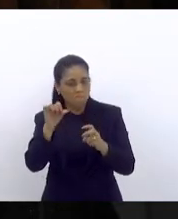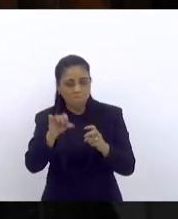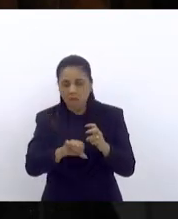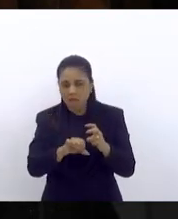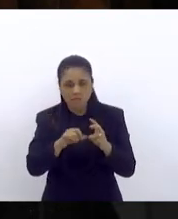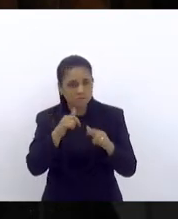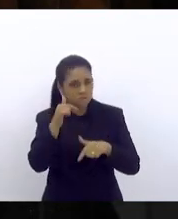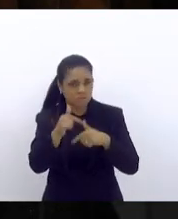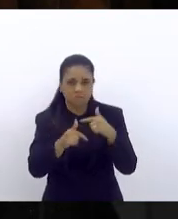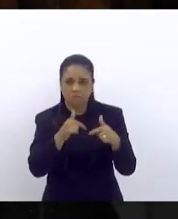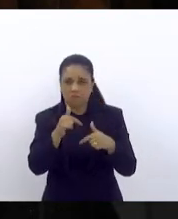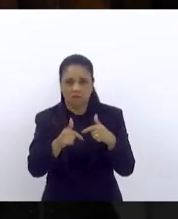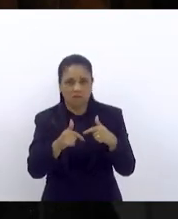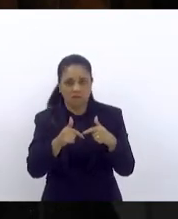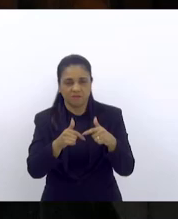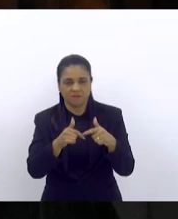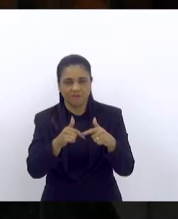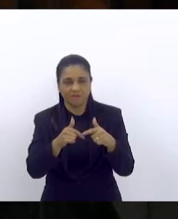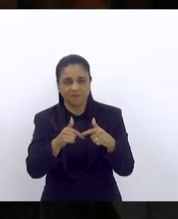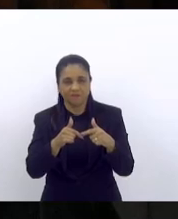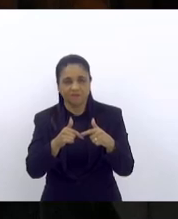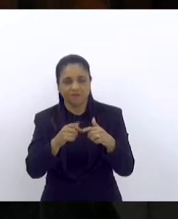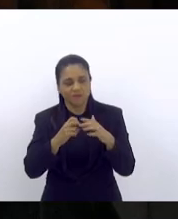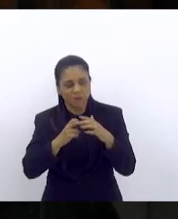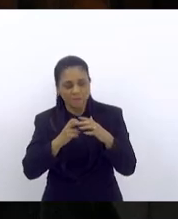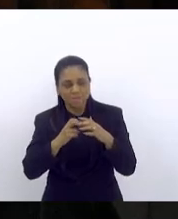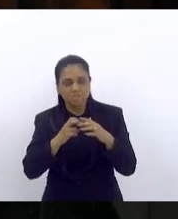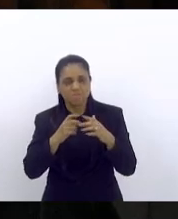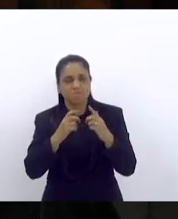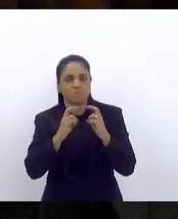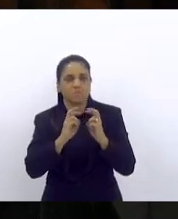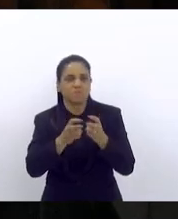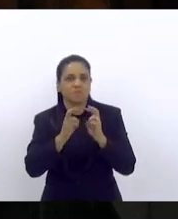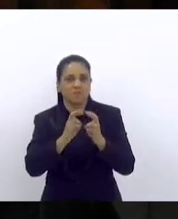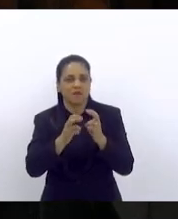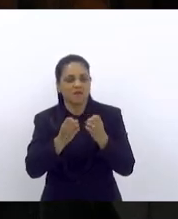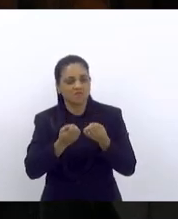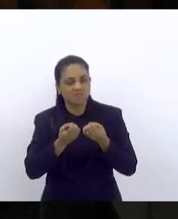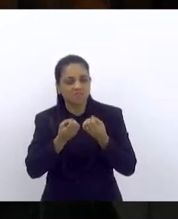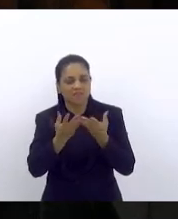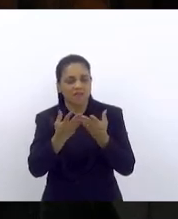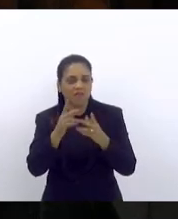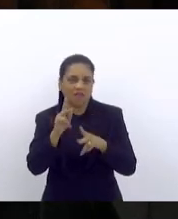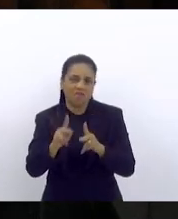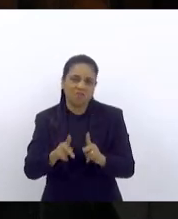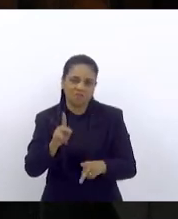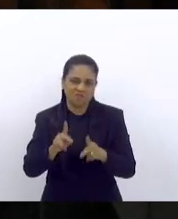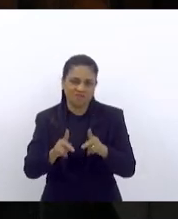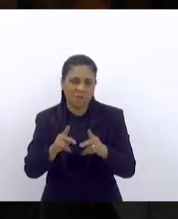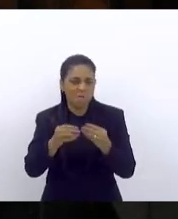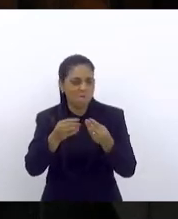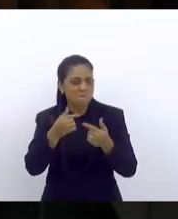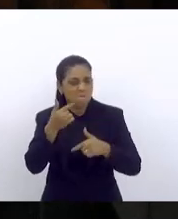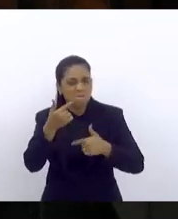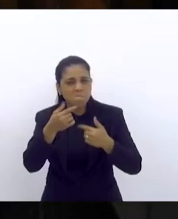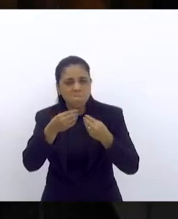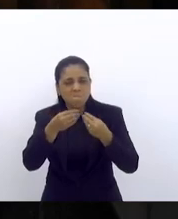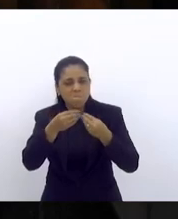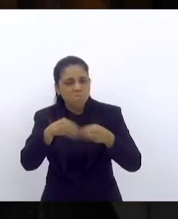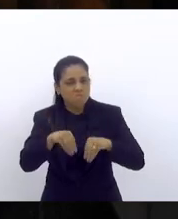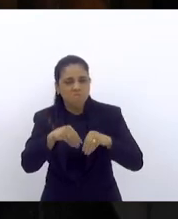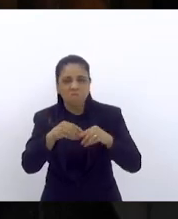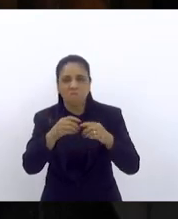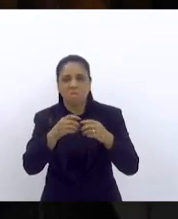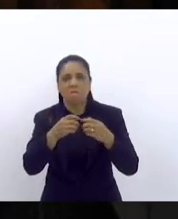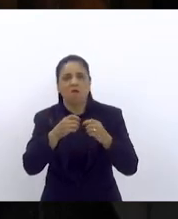ofertava a população da cidade do Rio